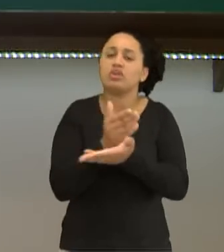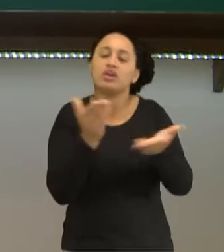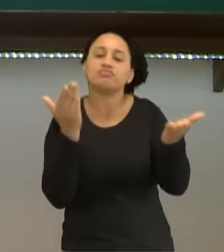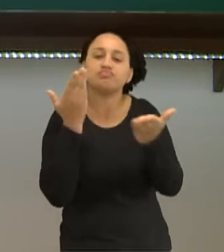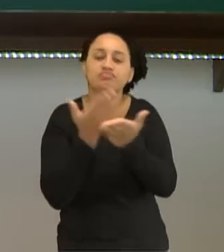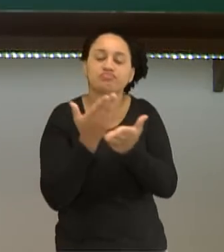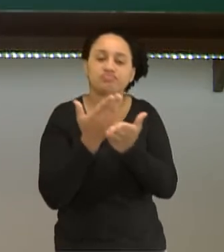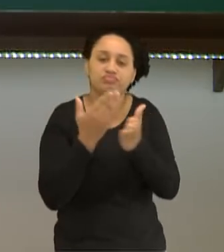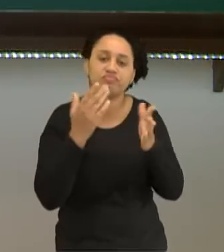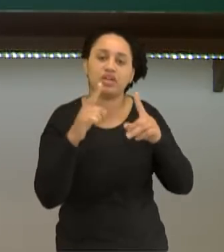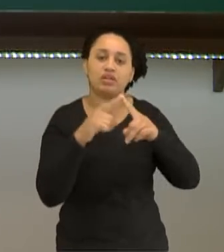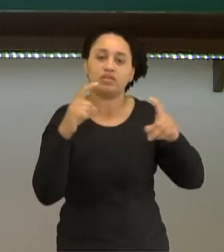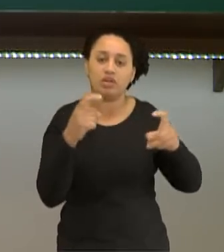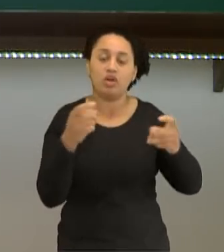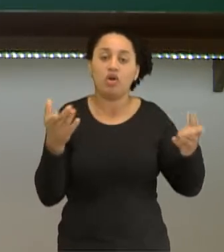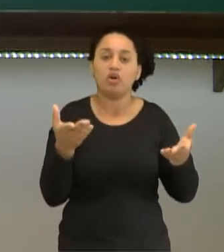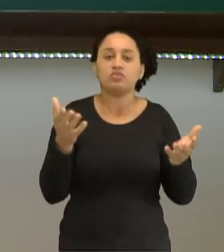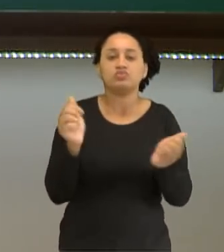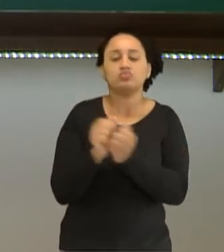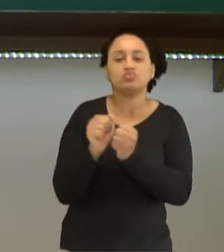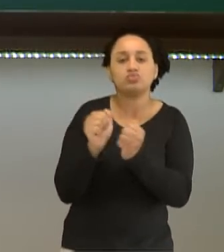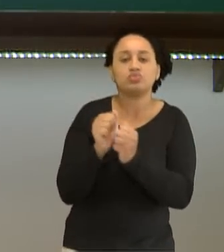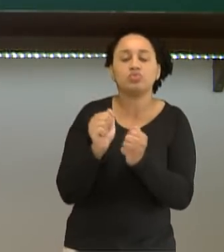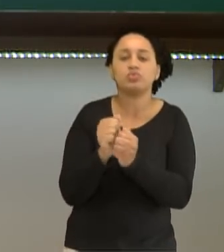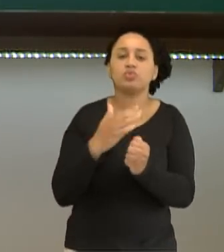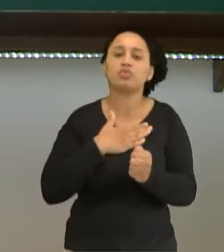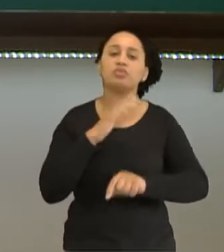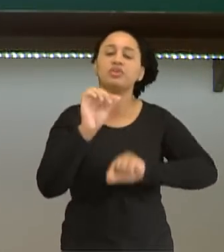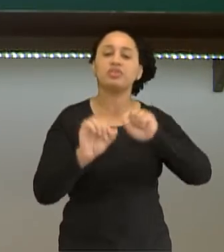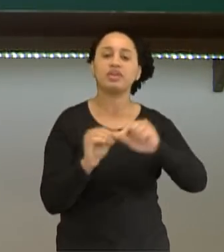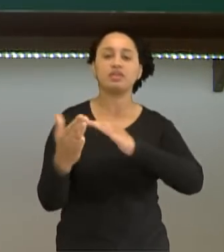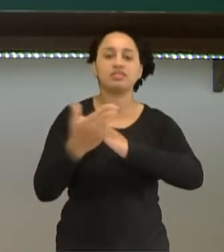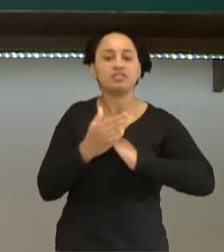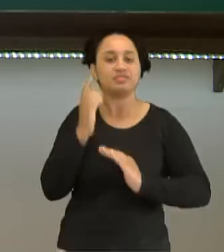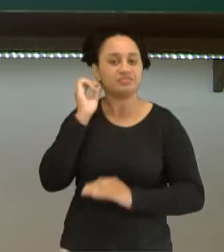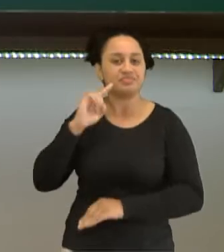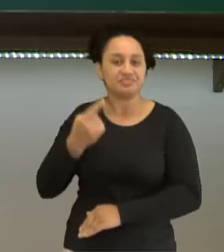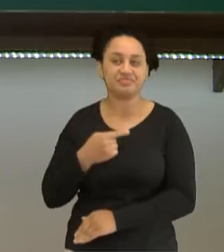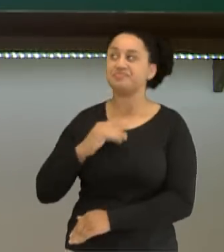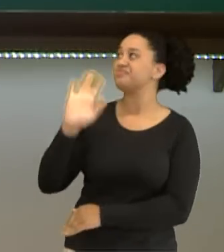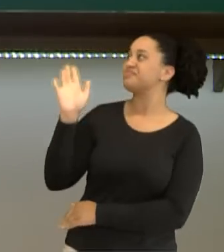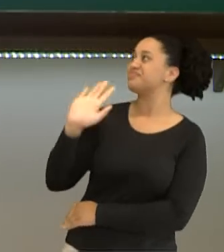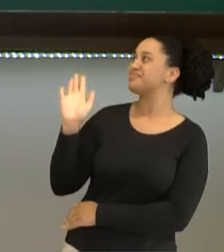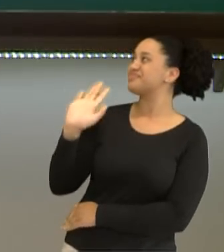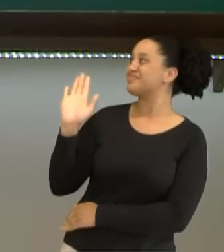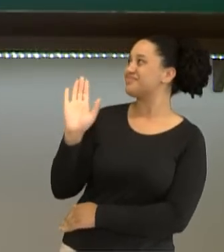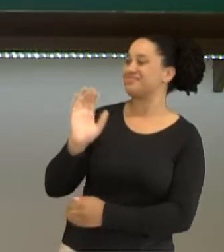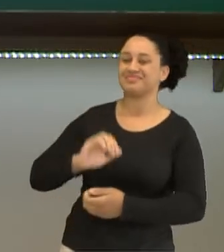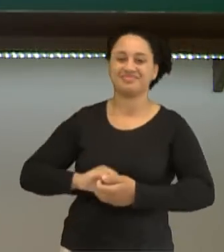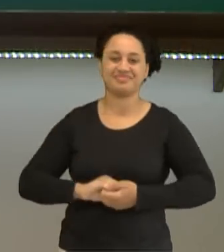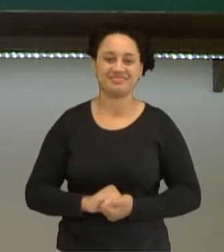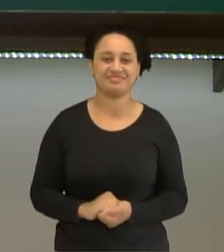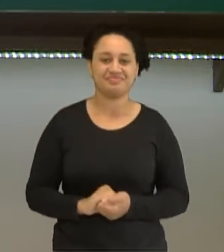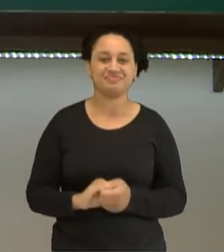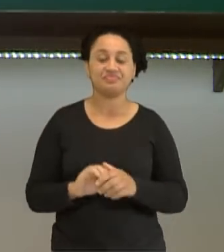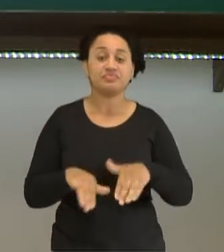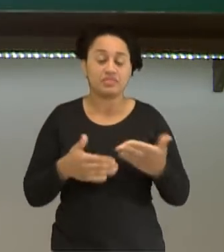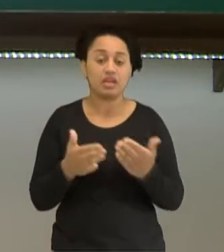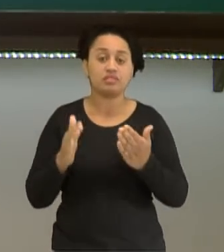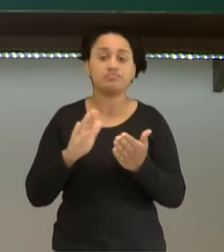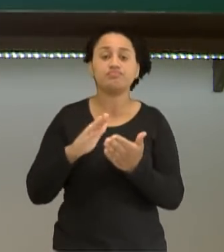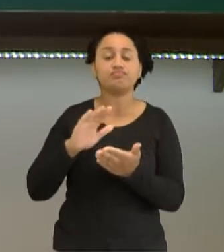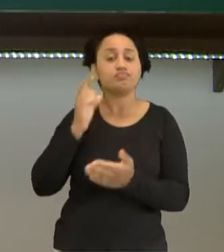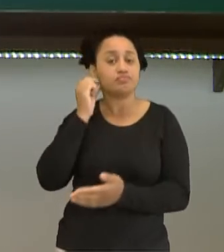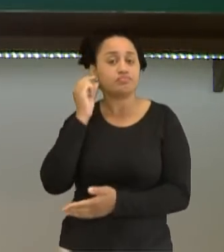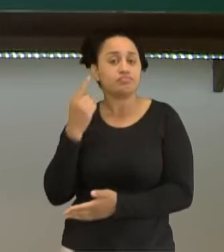uma aula de ciências, onde eu contarei hoje com o auxílio da Jéssica. Tudo bem Jéssica? Beleza? Bom, a Jéssica vai estar